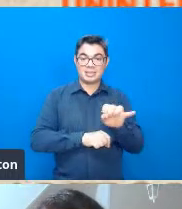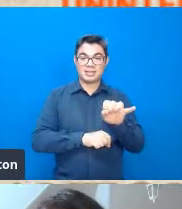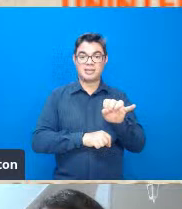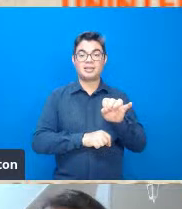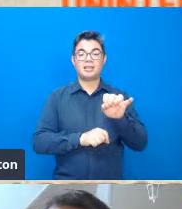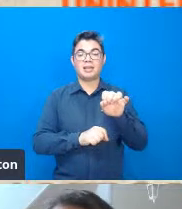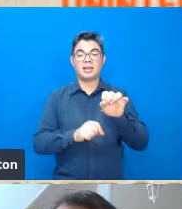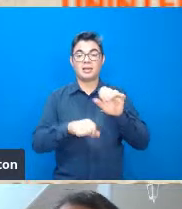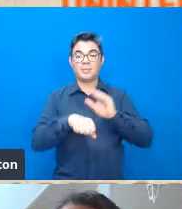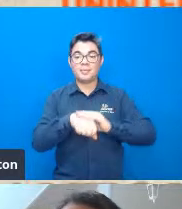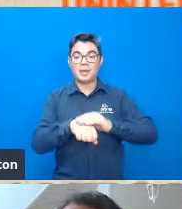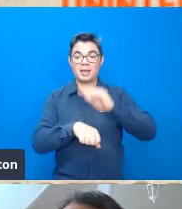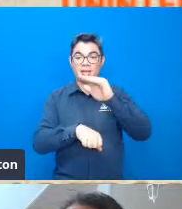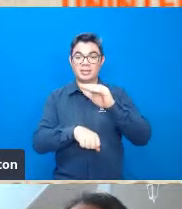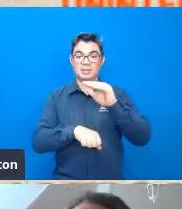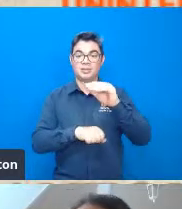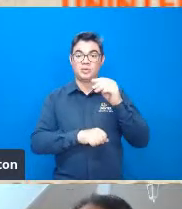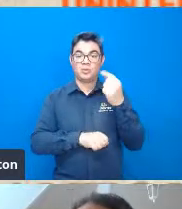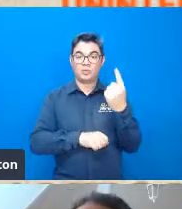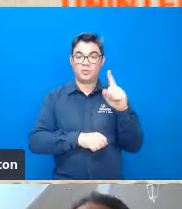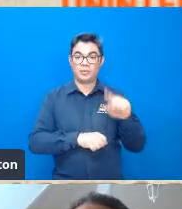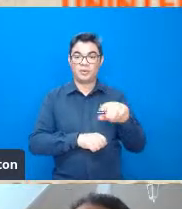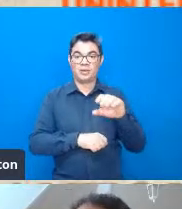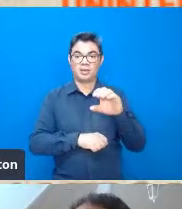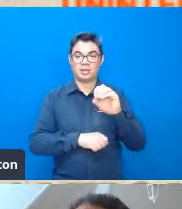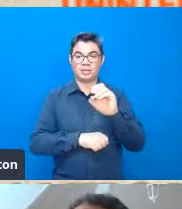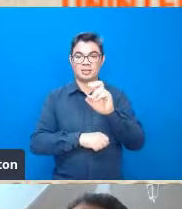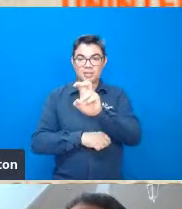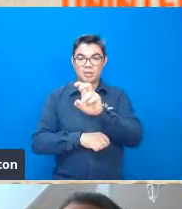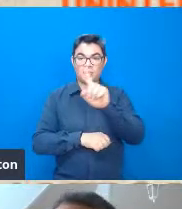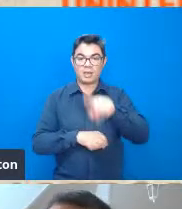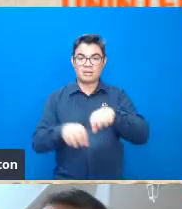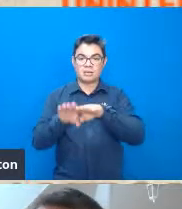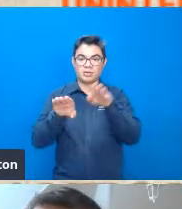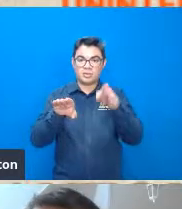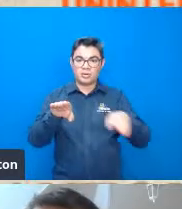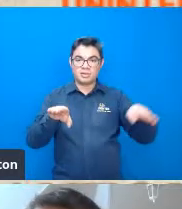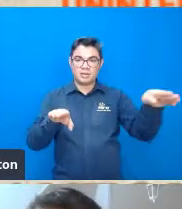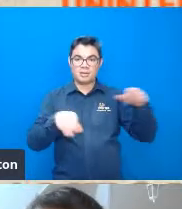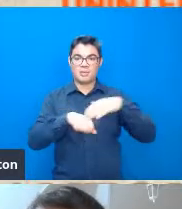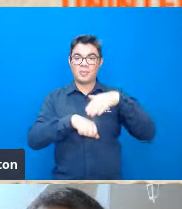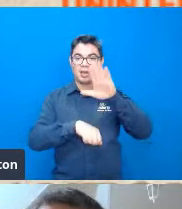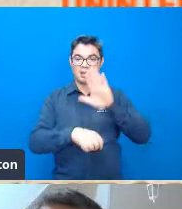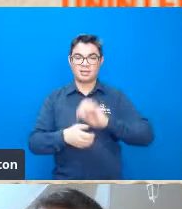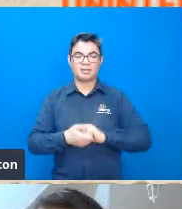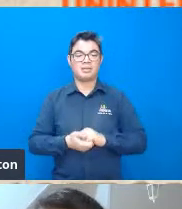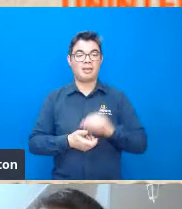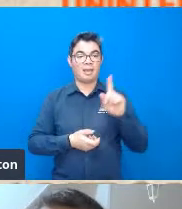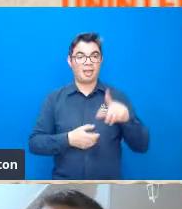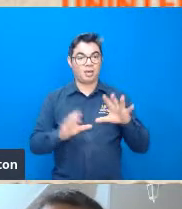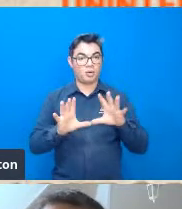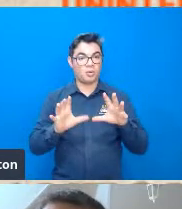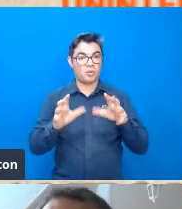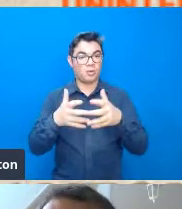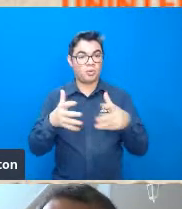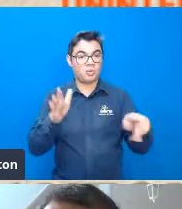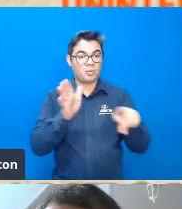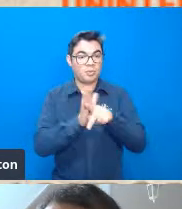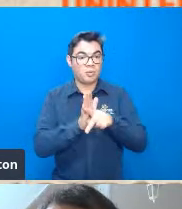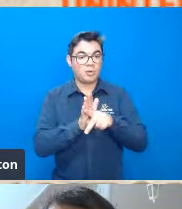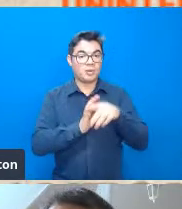,5 quer dizer que o rio é bastante sinuoso ele passa a ser de uma categoria de rio chamado de